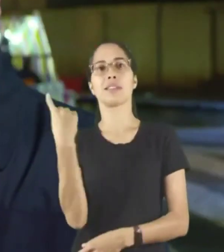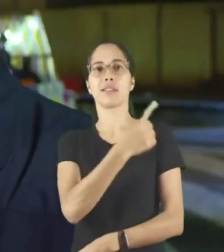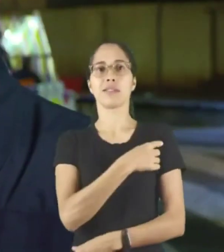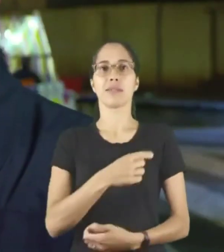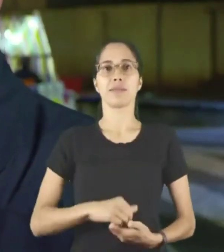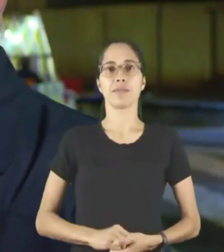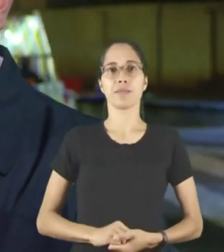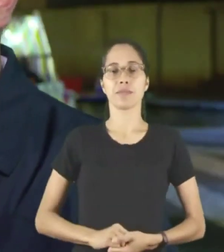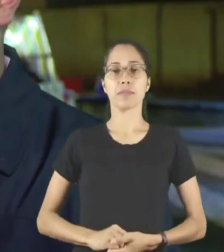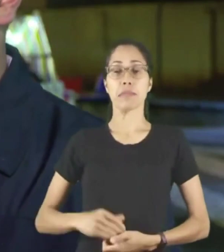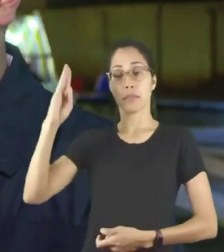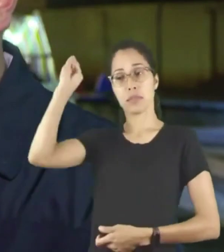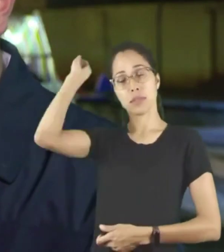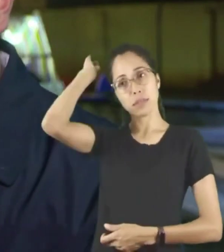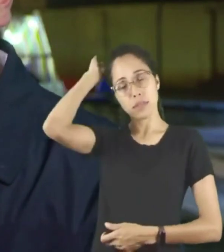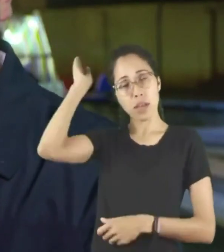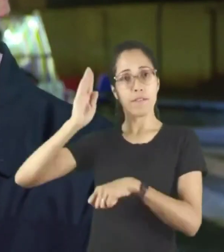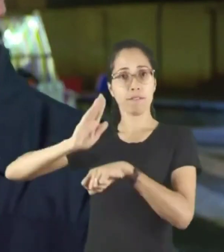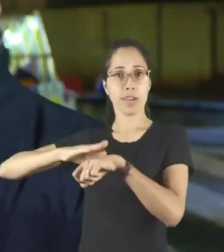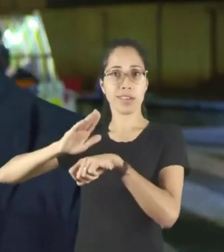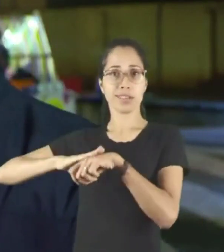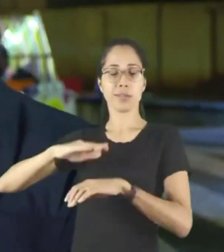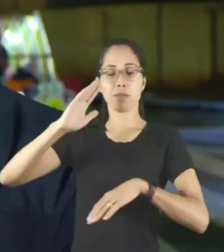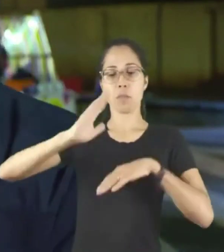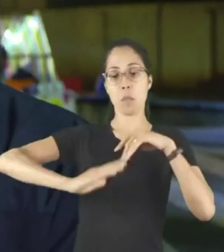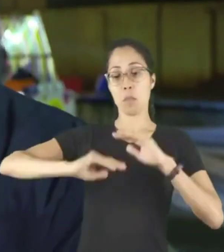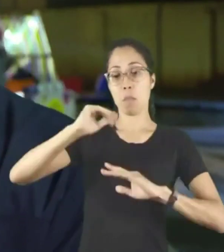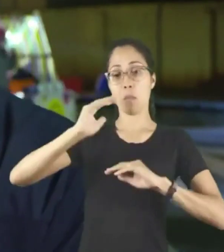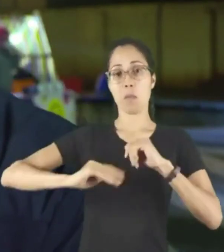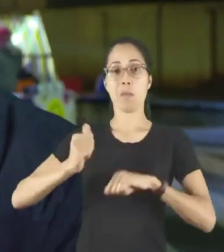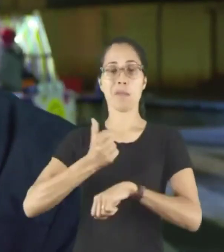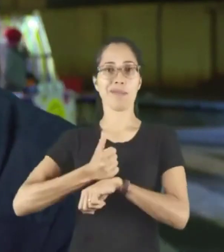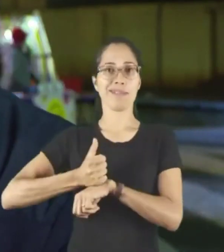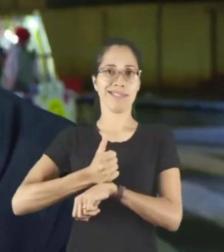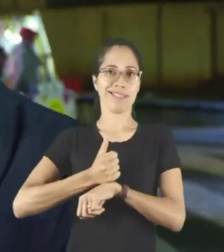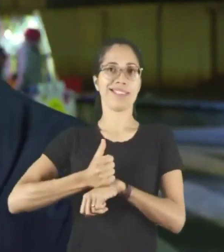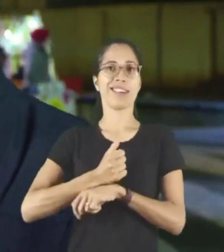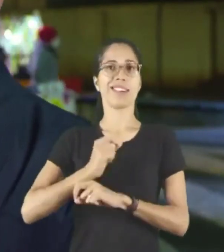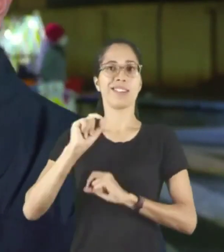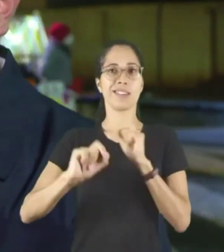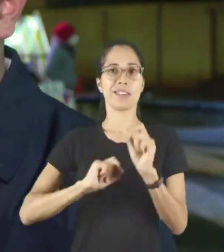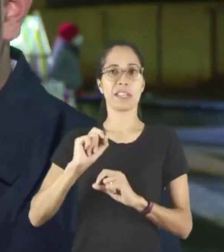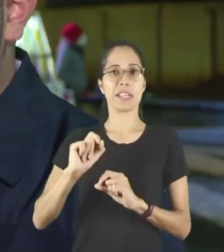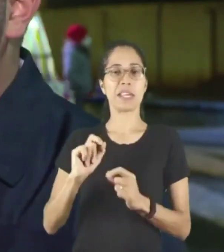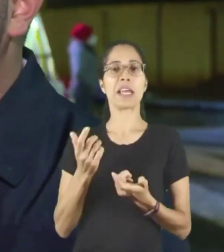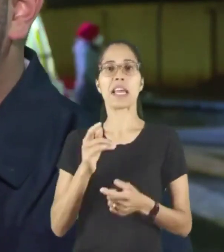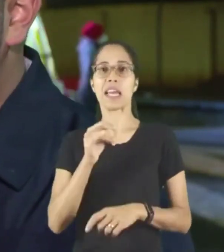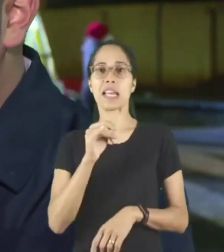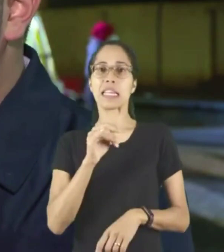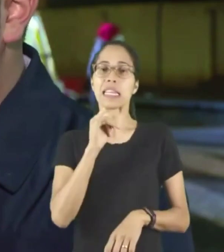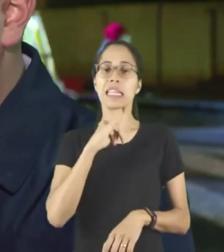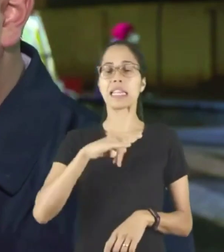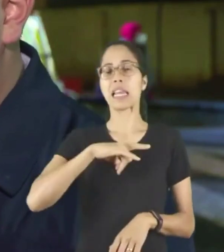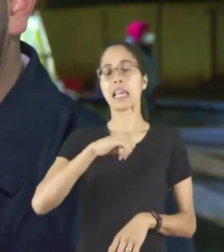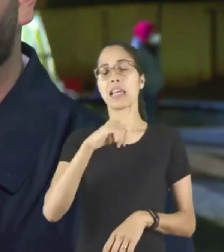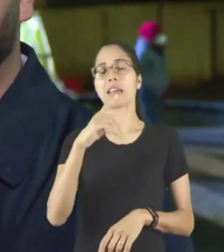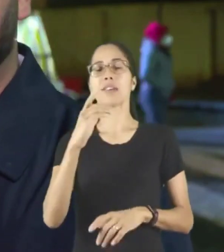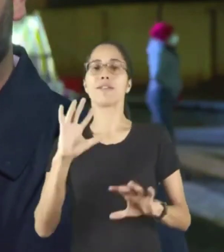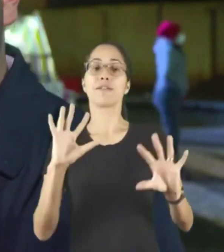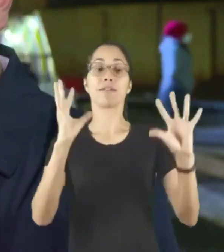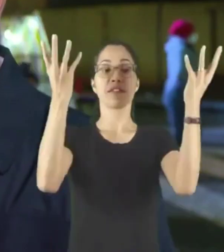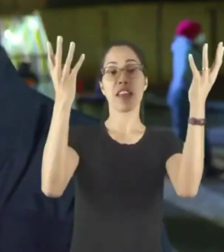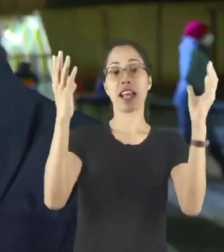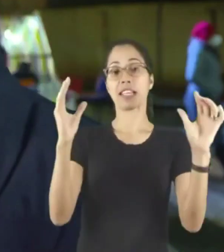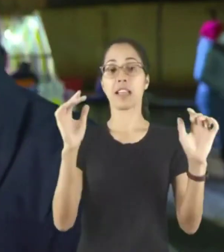de maneira ainda mais profissional, com cada vez mais atrações que realmente trazem o público para a praça.